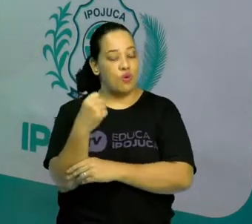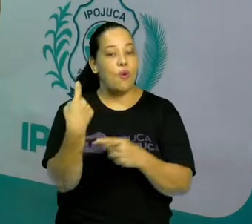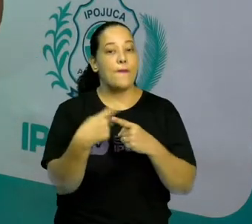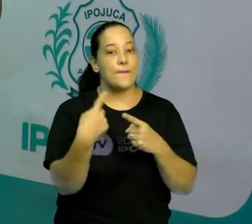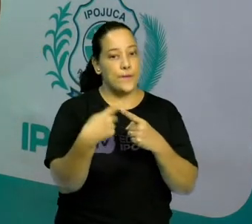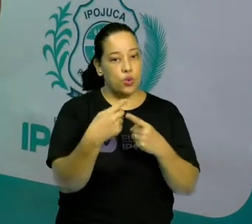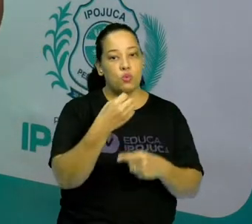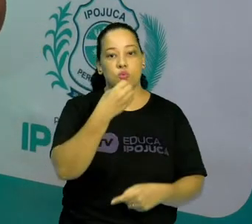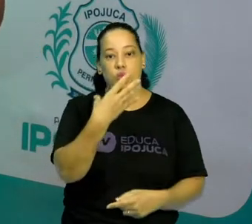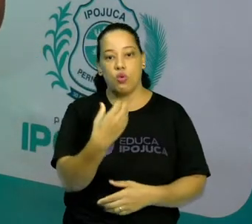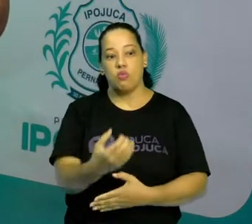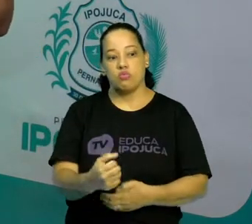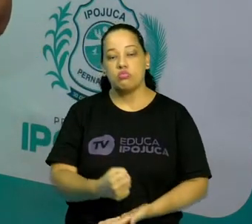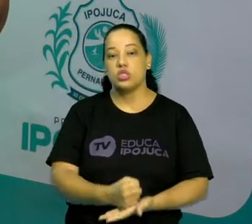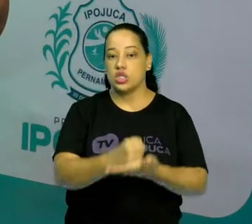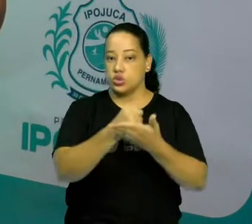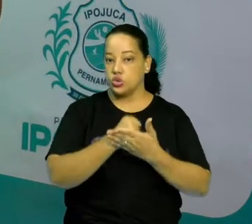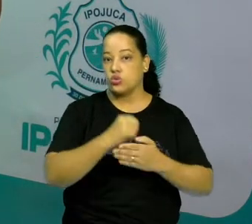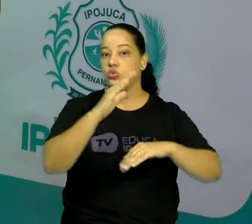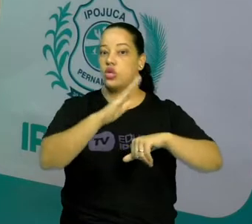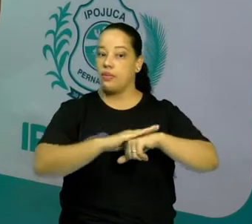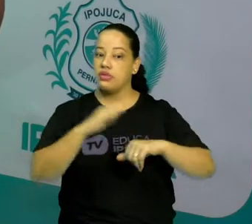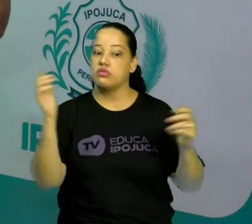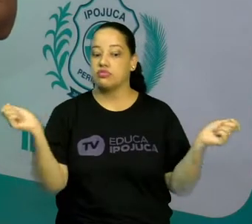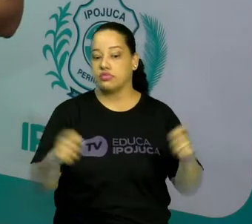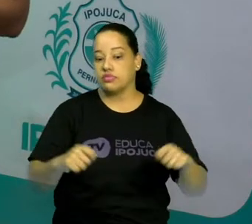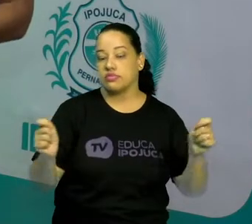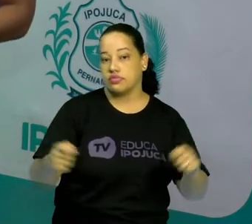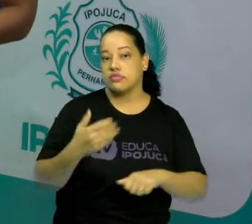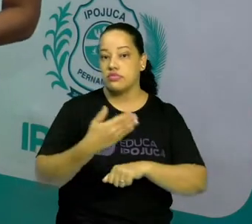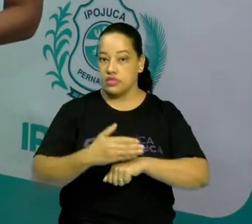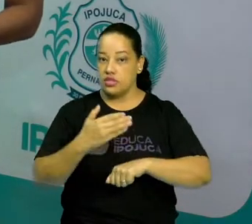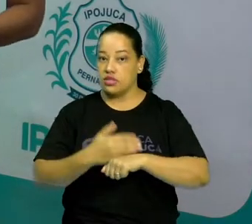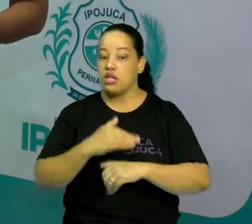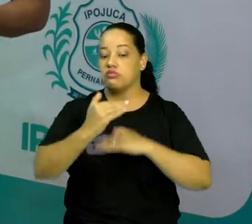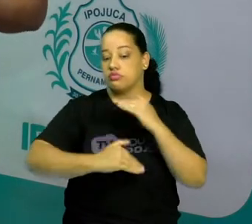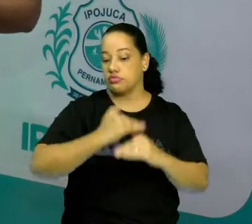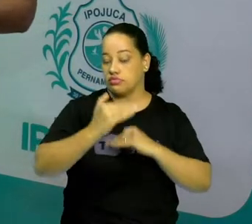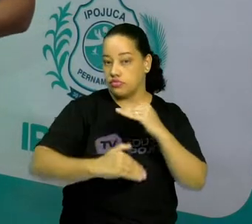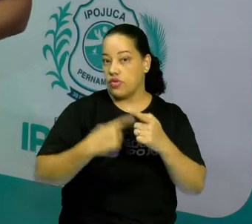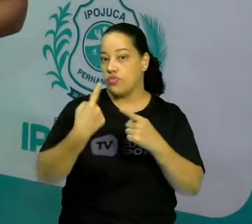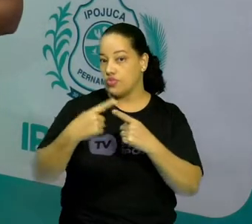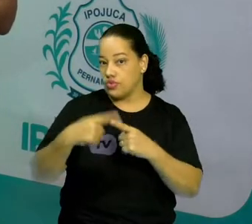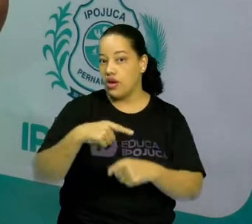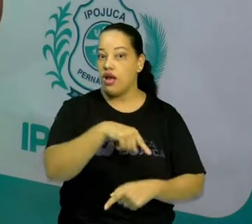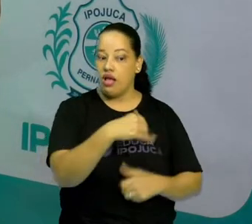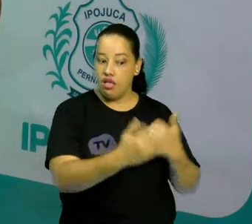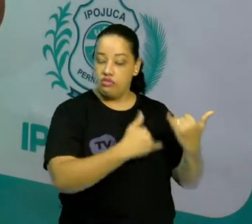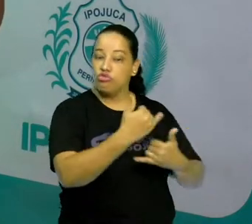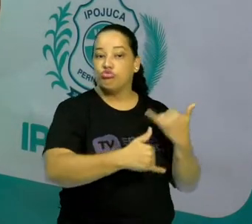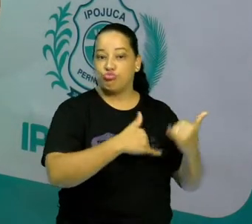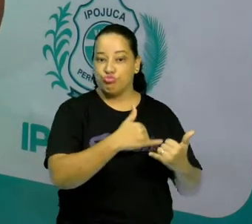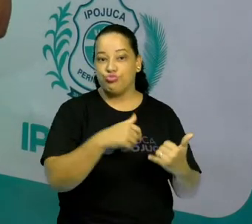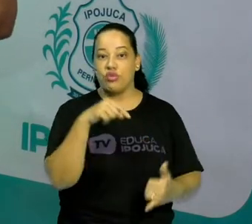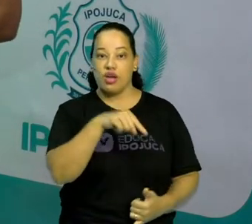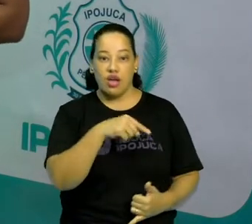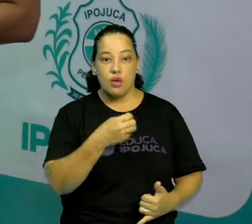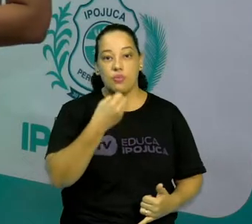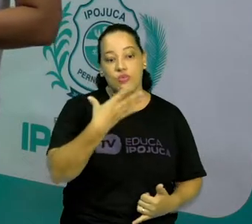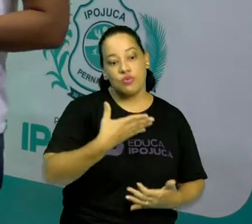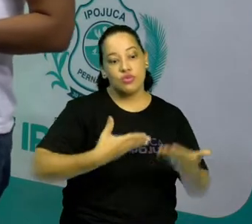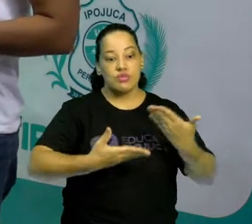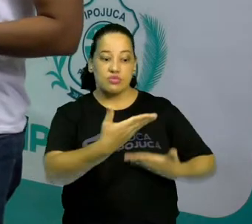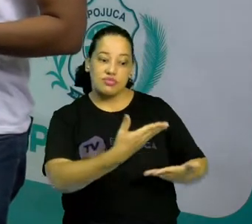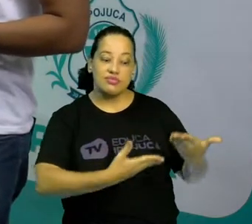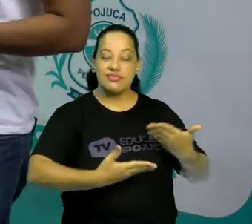coordenação motora e capacidades físicas que vão ser desenvolvidas por conta do jogo. E ele vai promover a interação